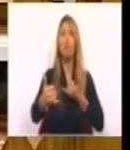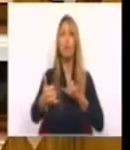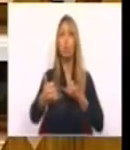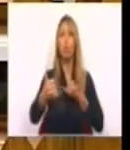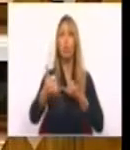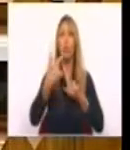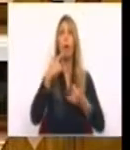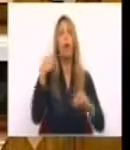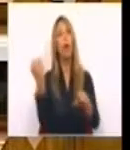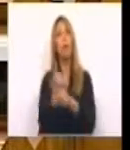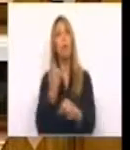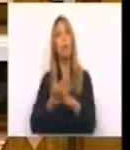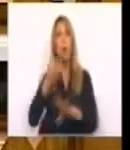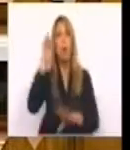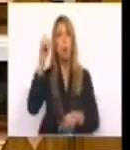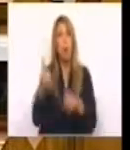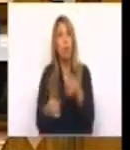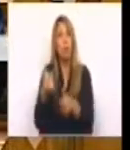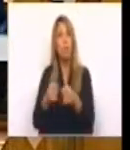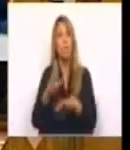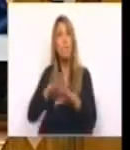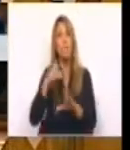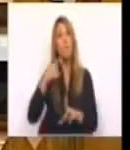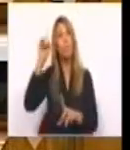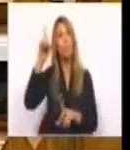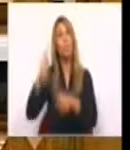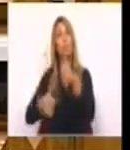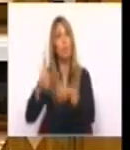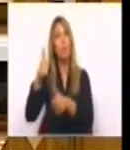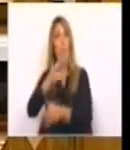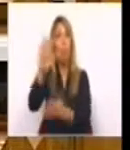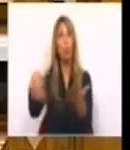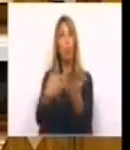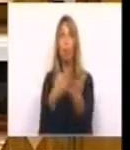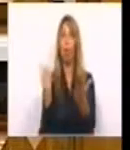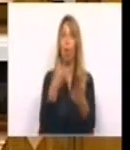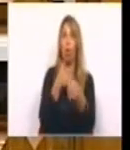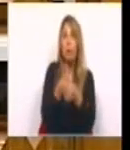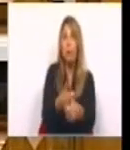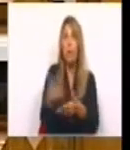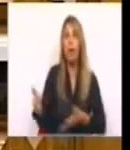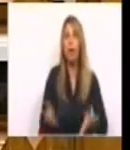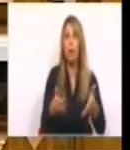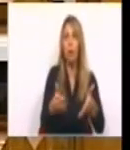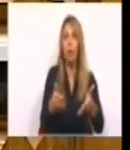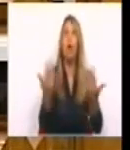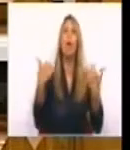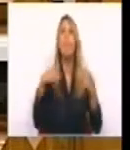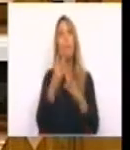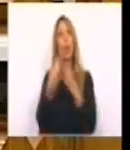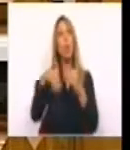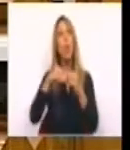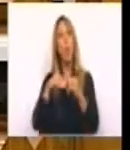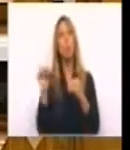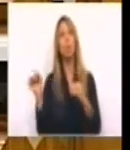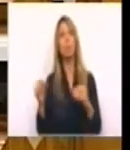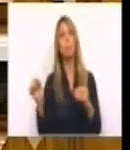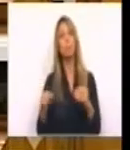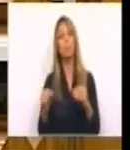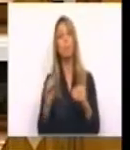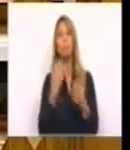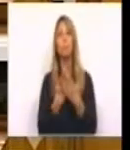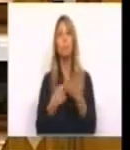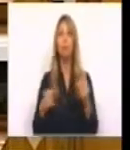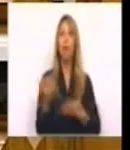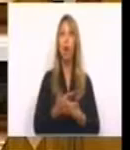concorrência, aliás, por isso é que a autoridade da concorrência propõe exatamente que sigamos neste caminho, mas complementa. complementa para que uma